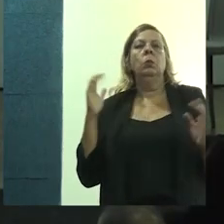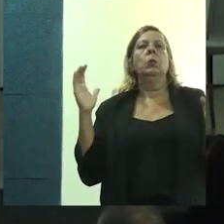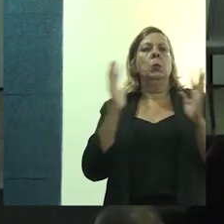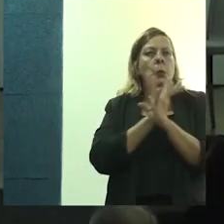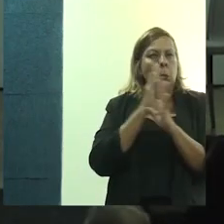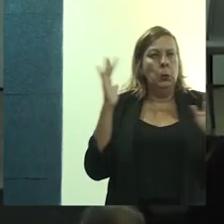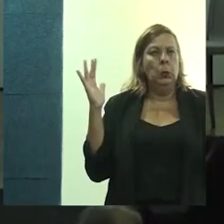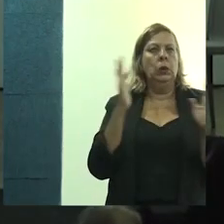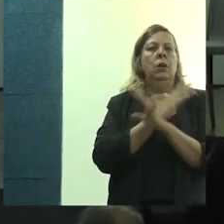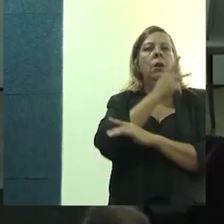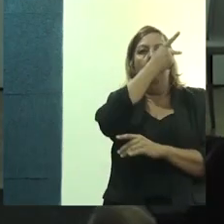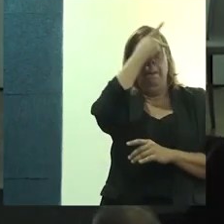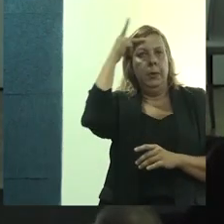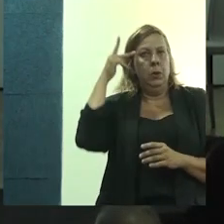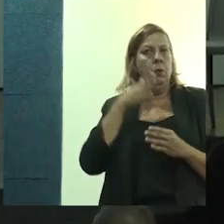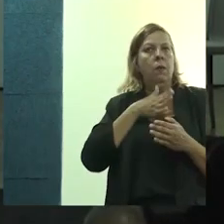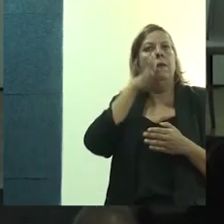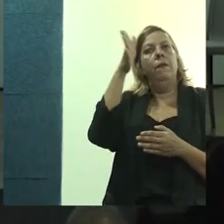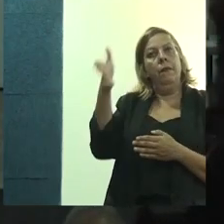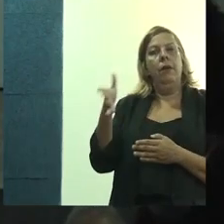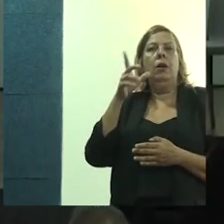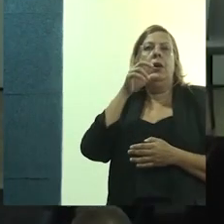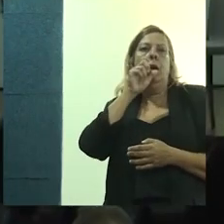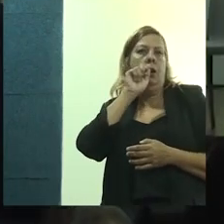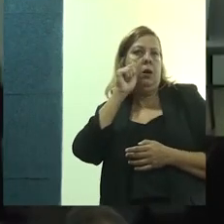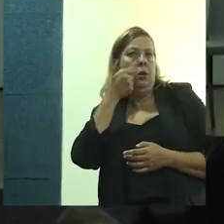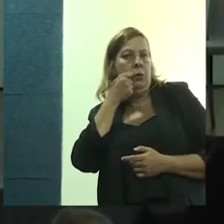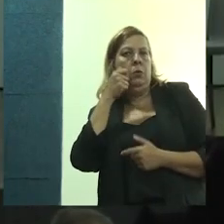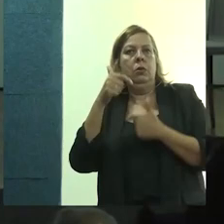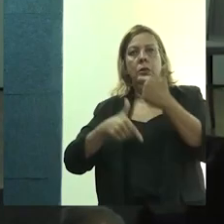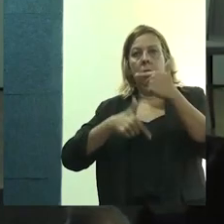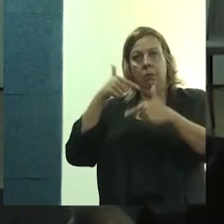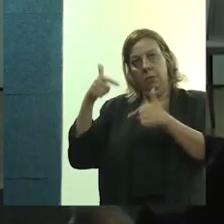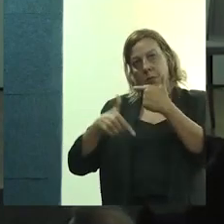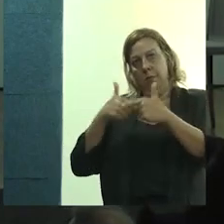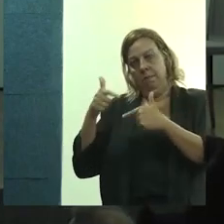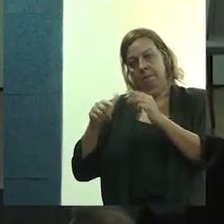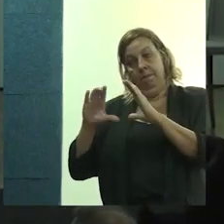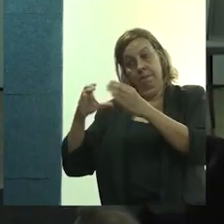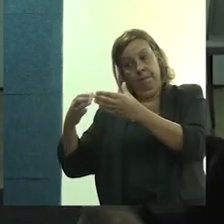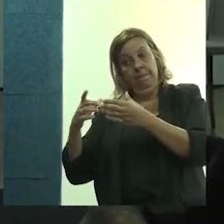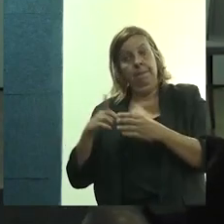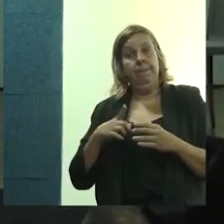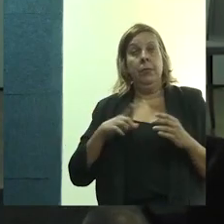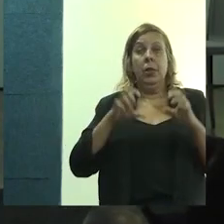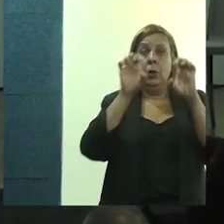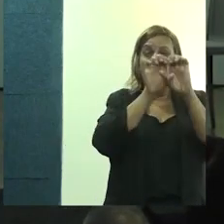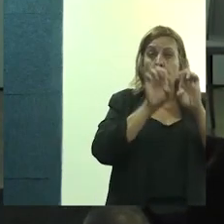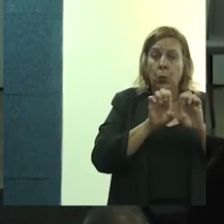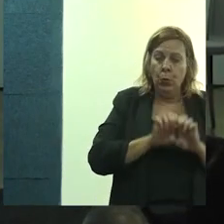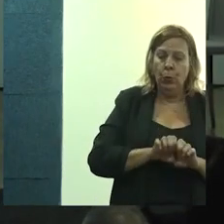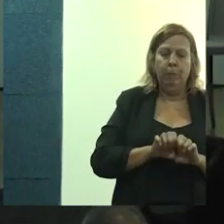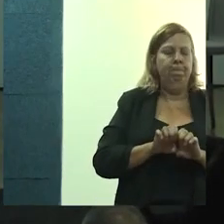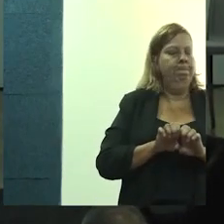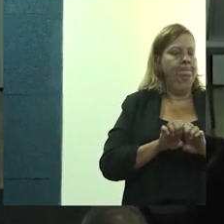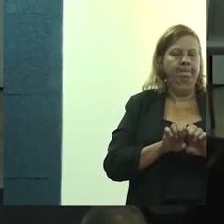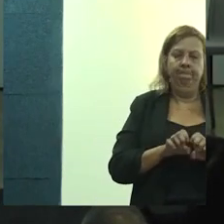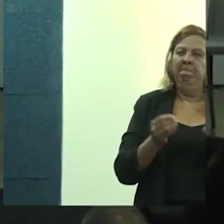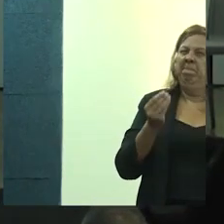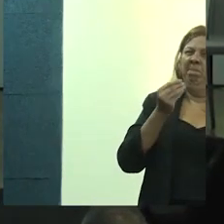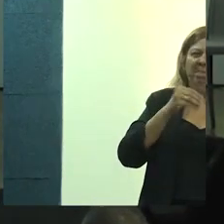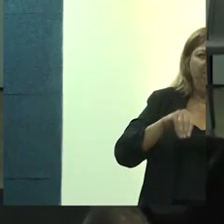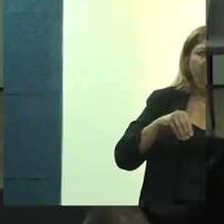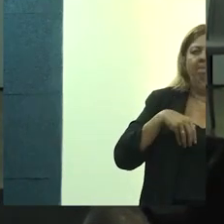fluxo muito grande de pessoas que vêm para Aracaju para trabalhar. E uma infraestrutura muito precária,